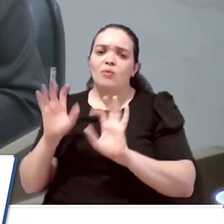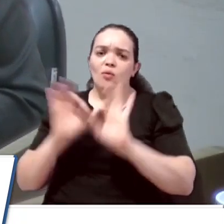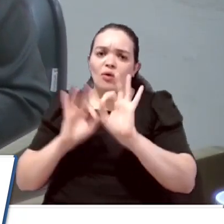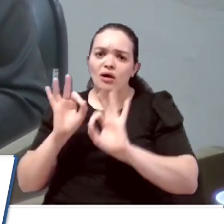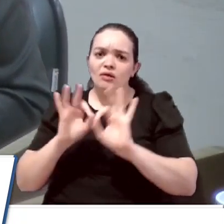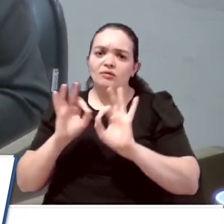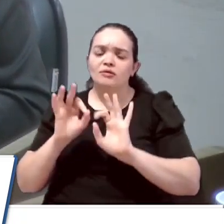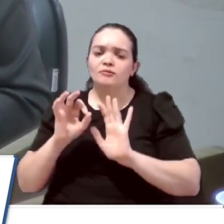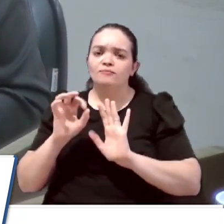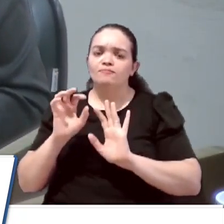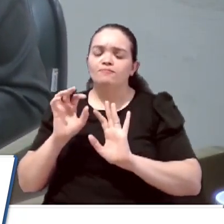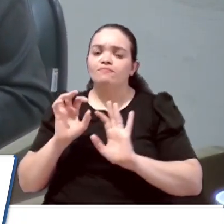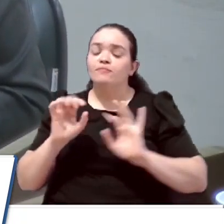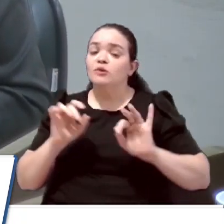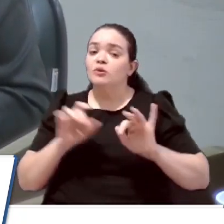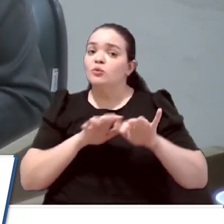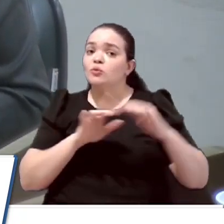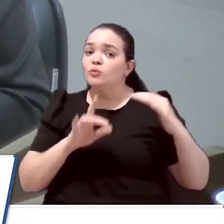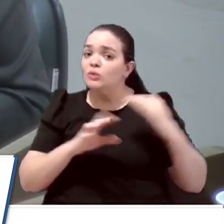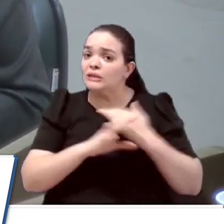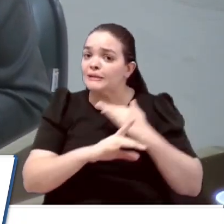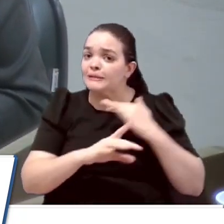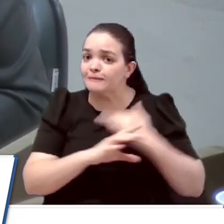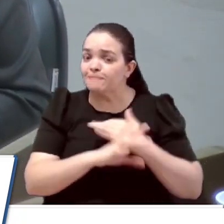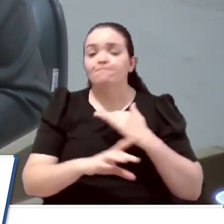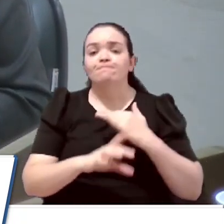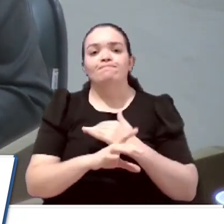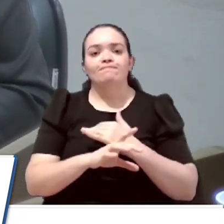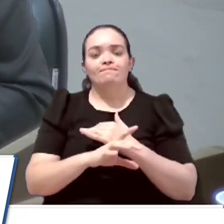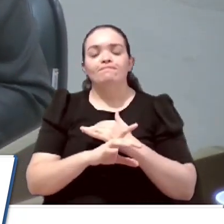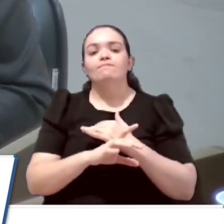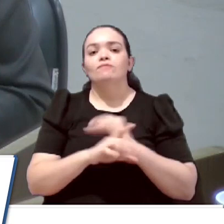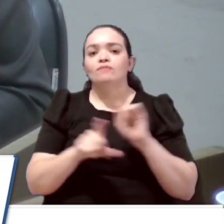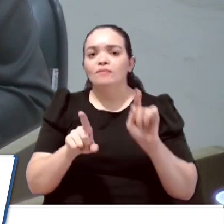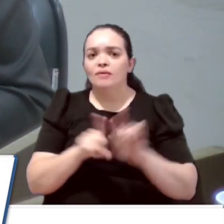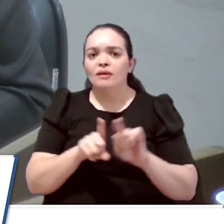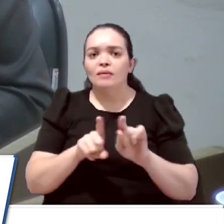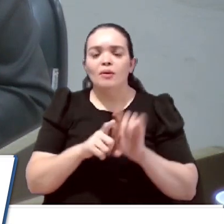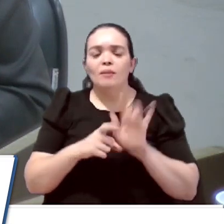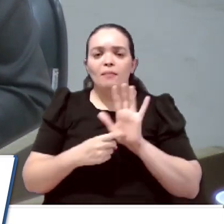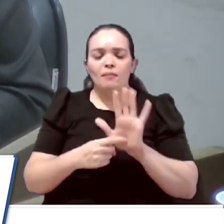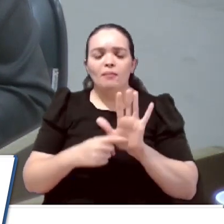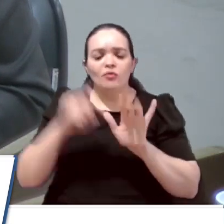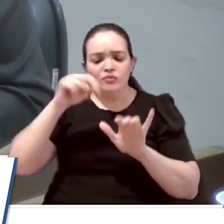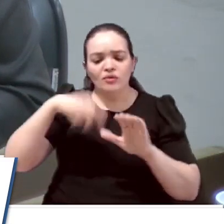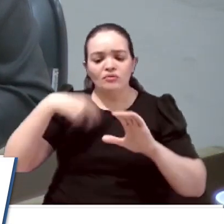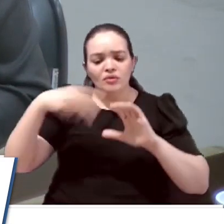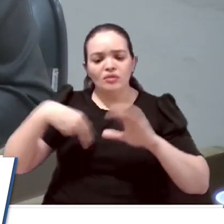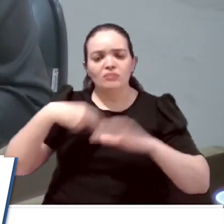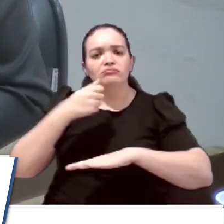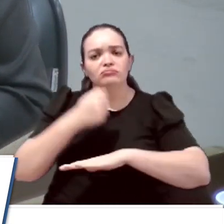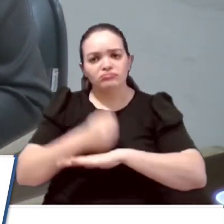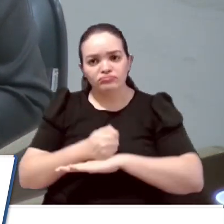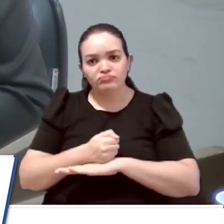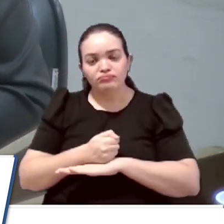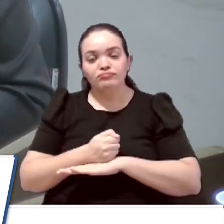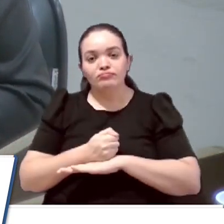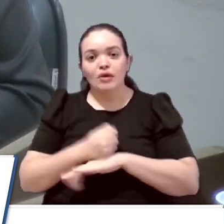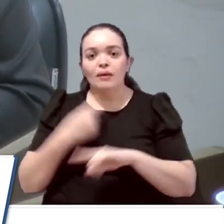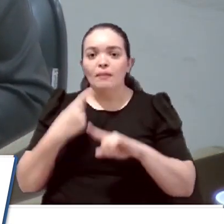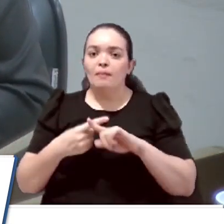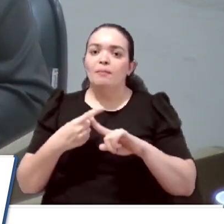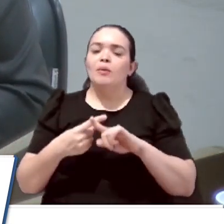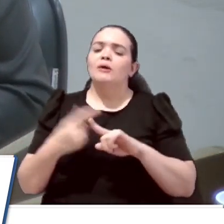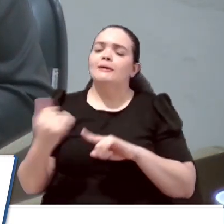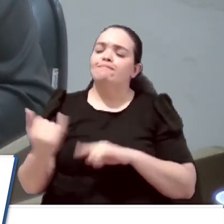trânsito, o quanto antes trazer em discussão aqui para a Câmara Municipal, porque é de extrema